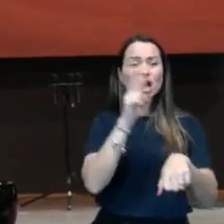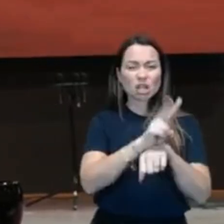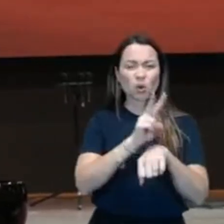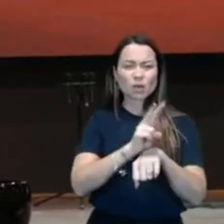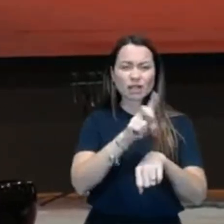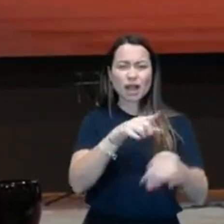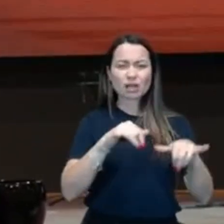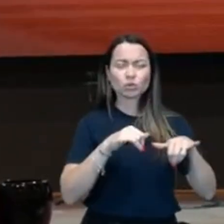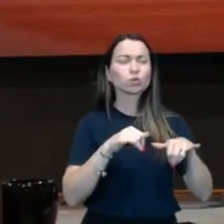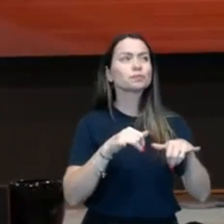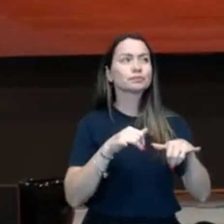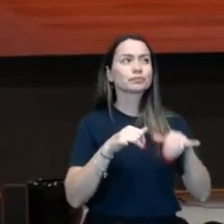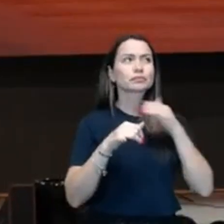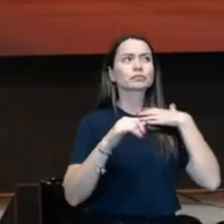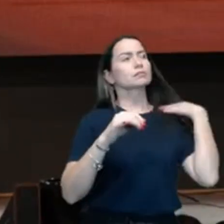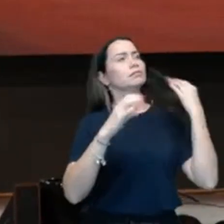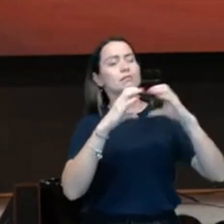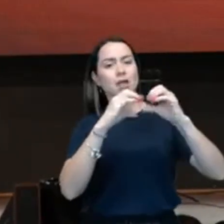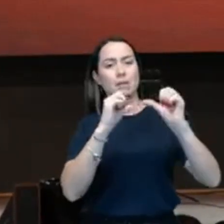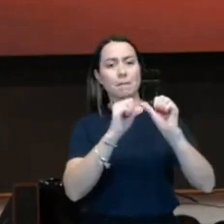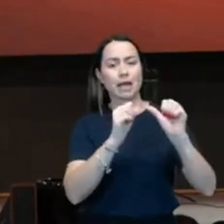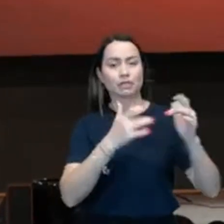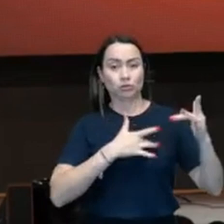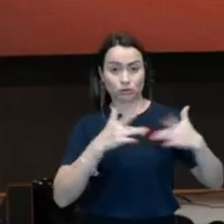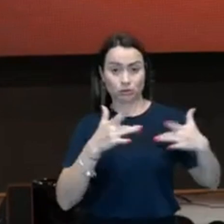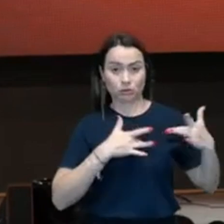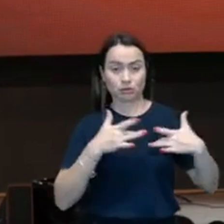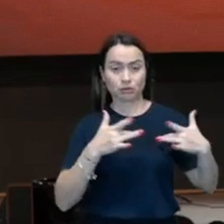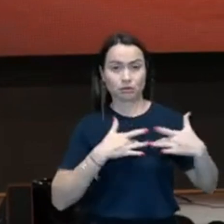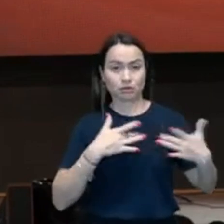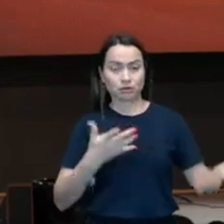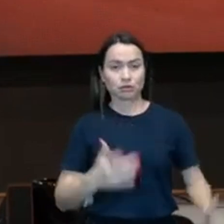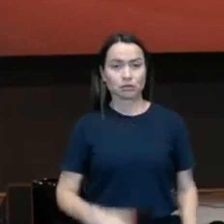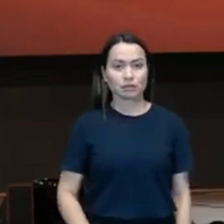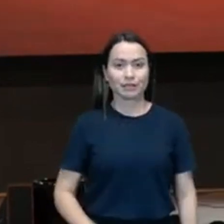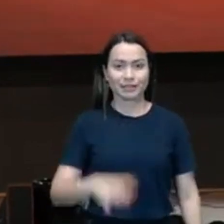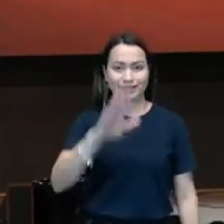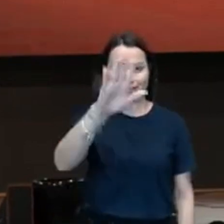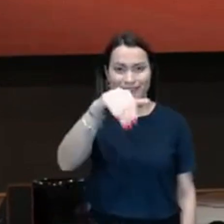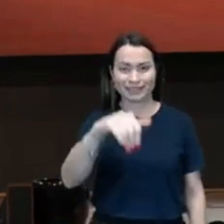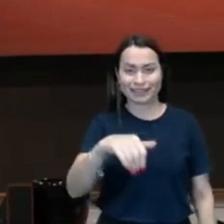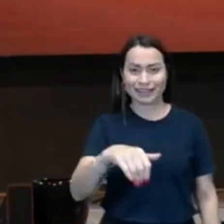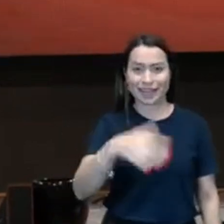é, esse mês eu fui aí e a carne não estava boa.